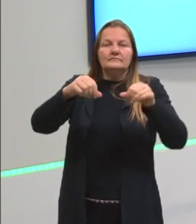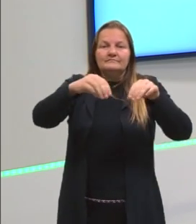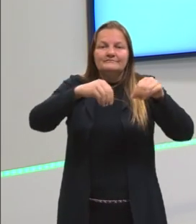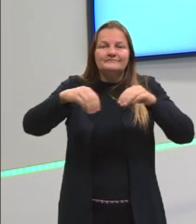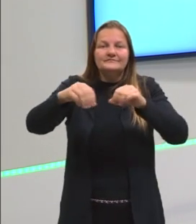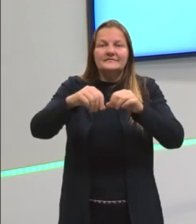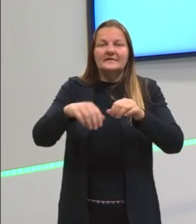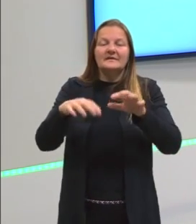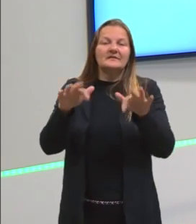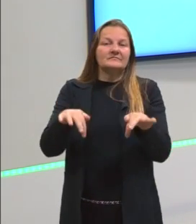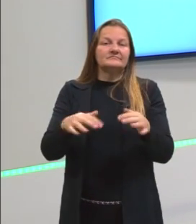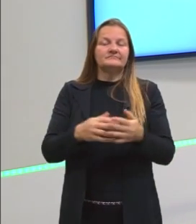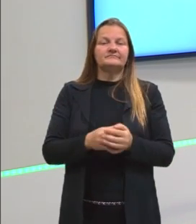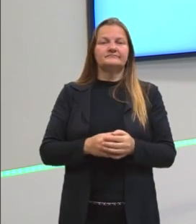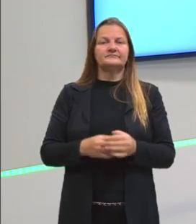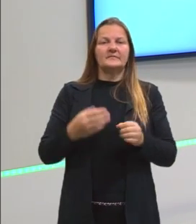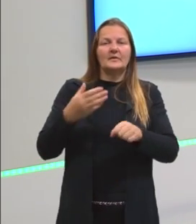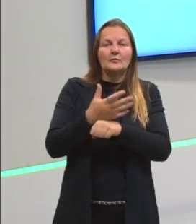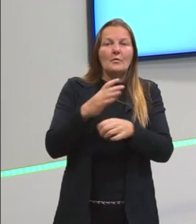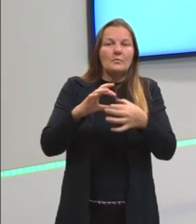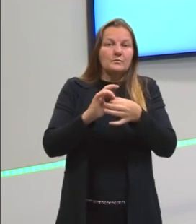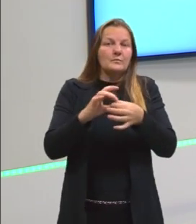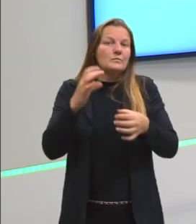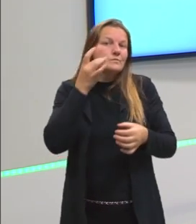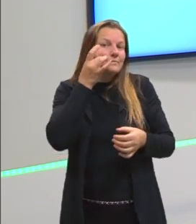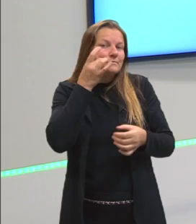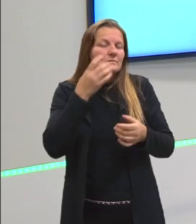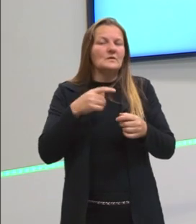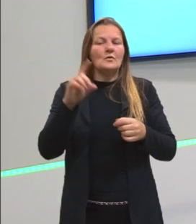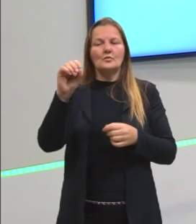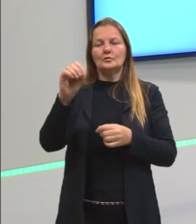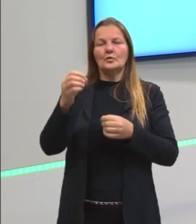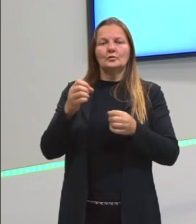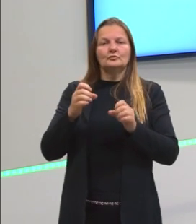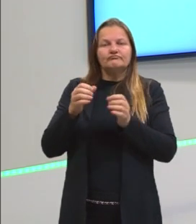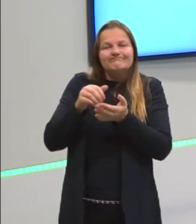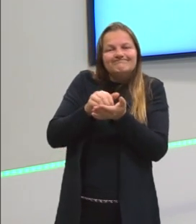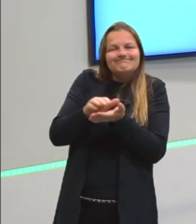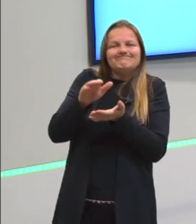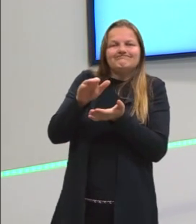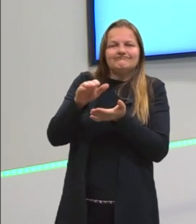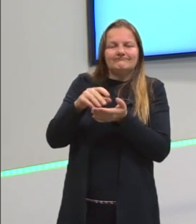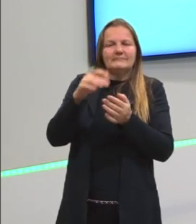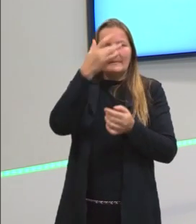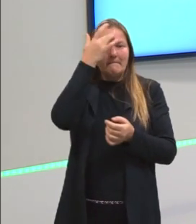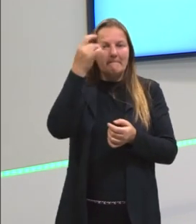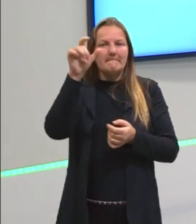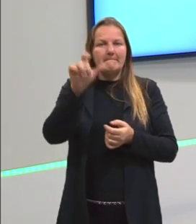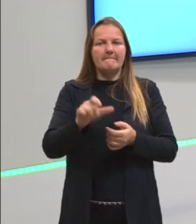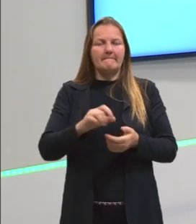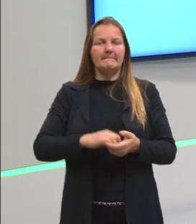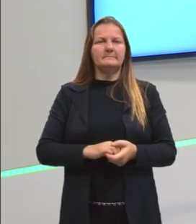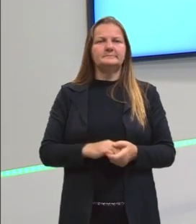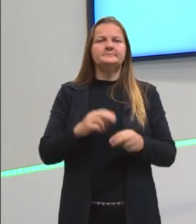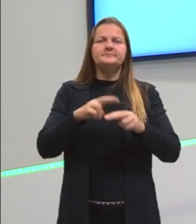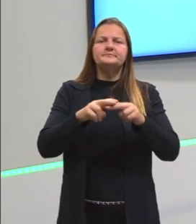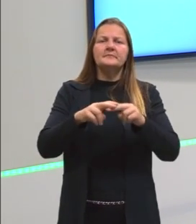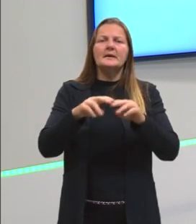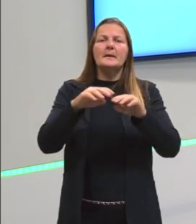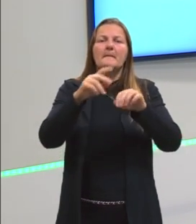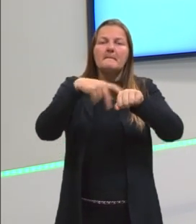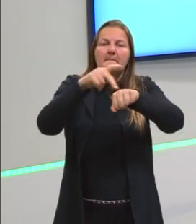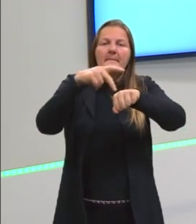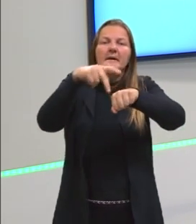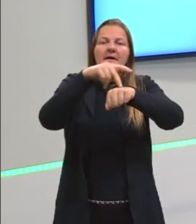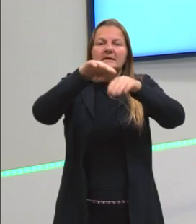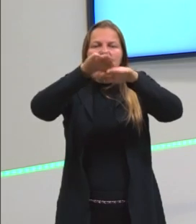né, eles não têm mais o pertencimento dessas terras, alguém agora é dono e vai expulsar essas pessoas, tá, e países subdesenvolvidos, né,